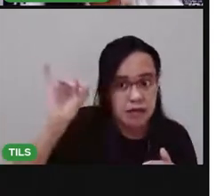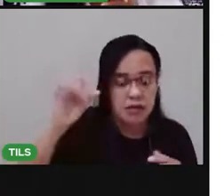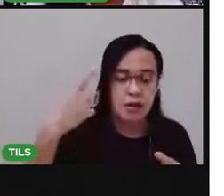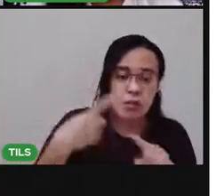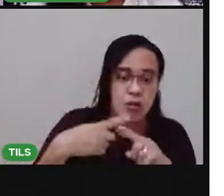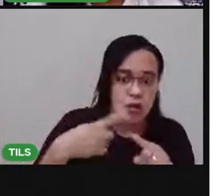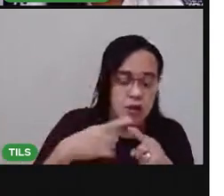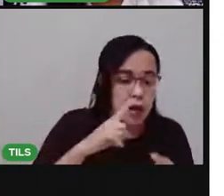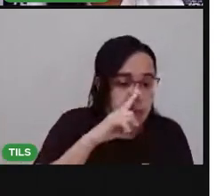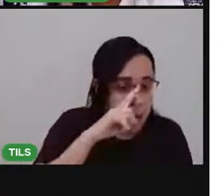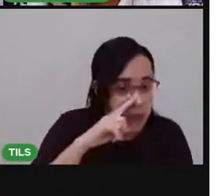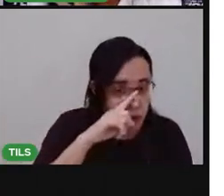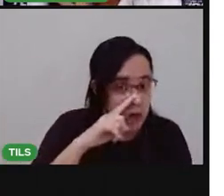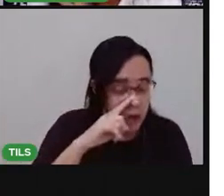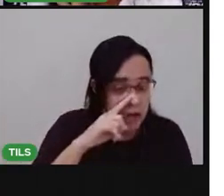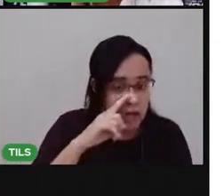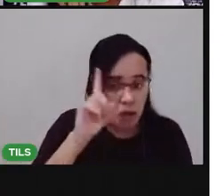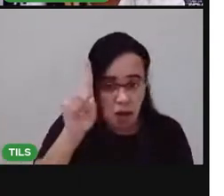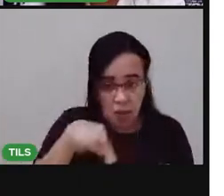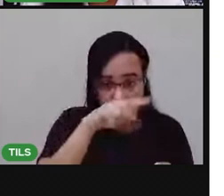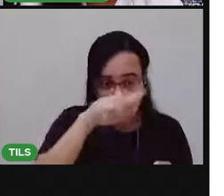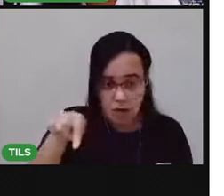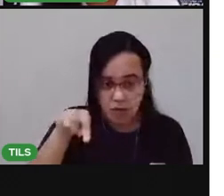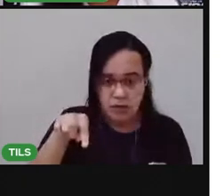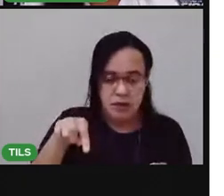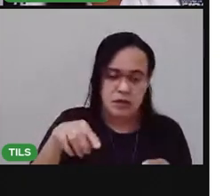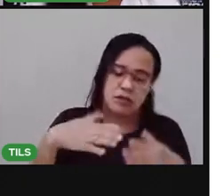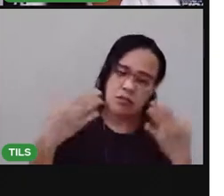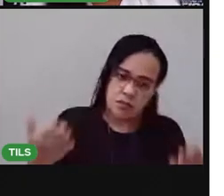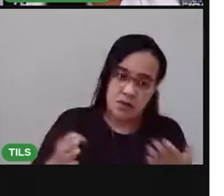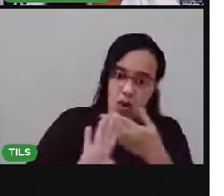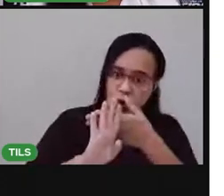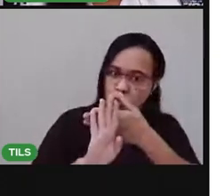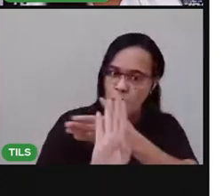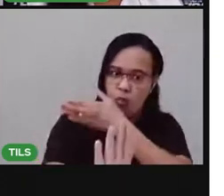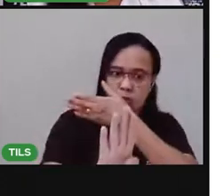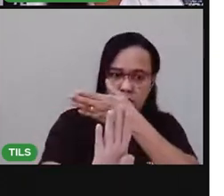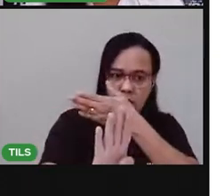Quando você vê isso. Significa que tem que se afastar.